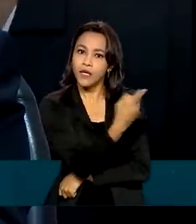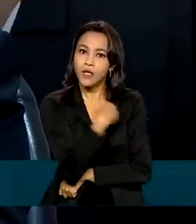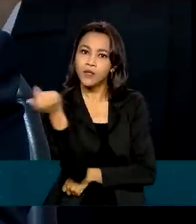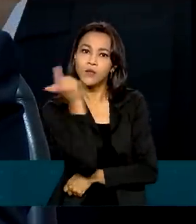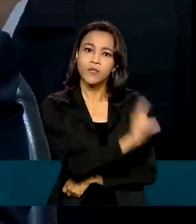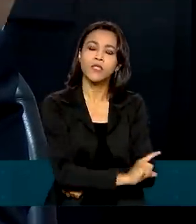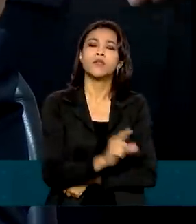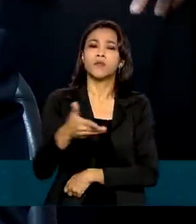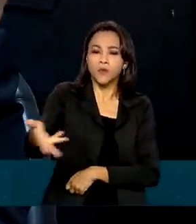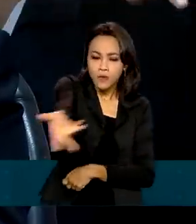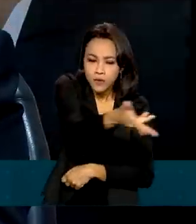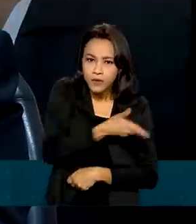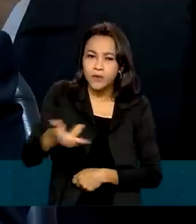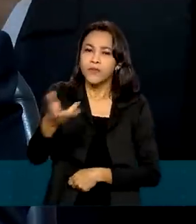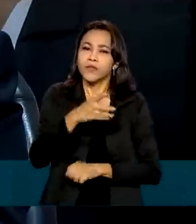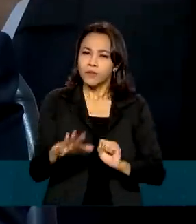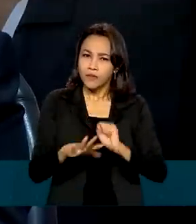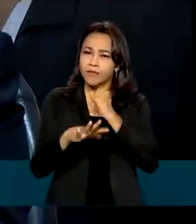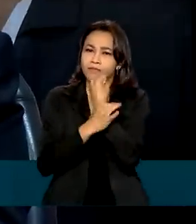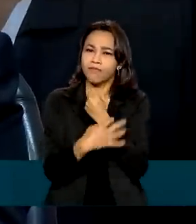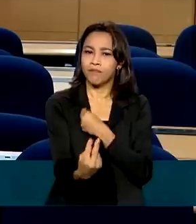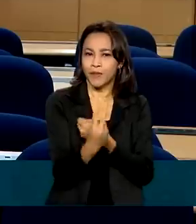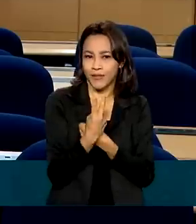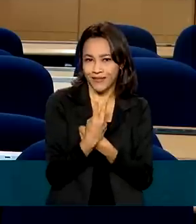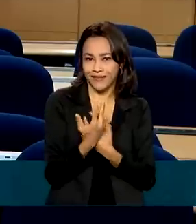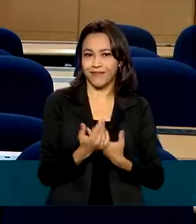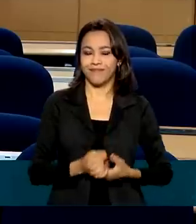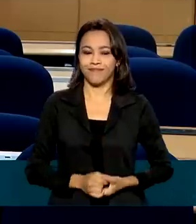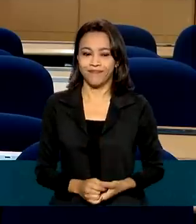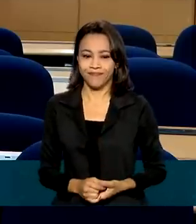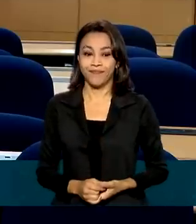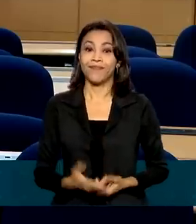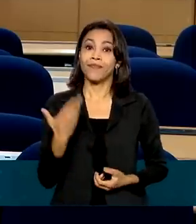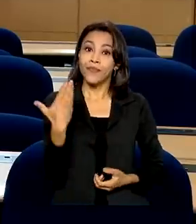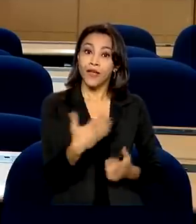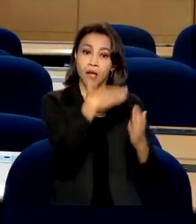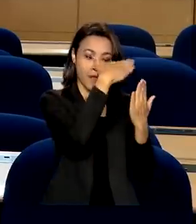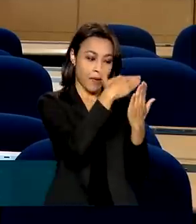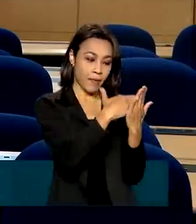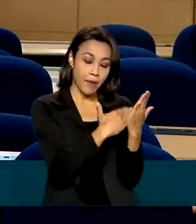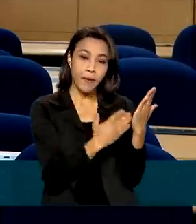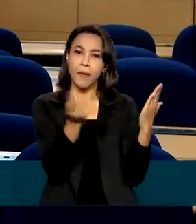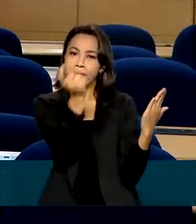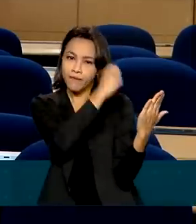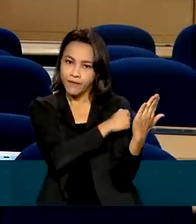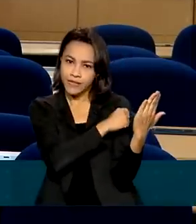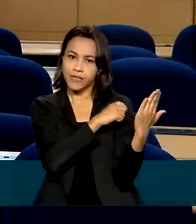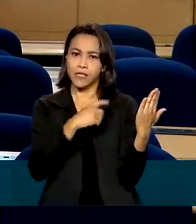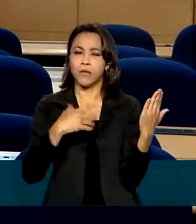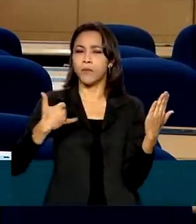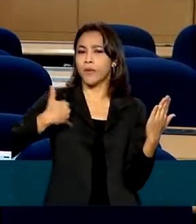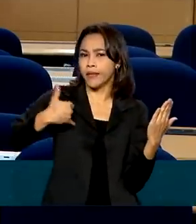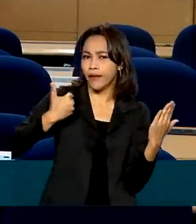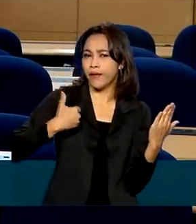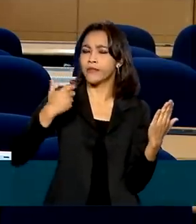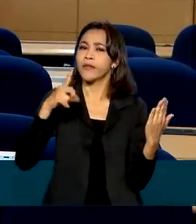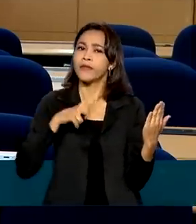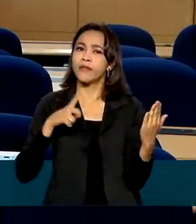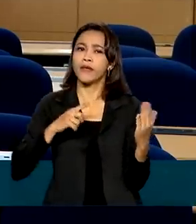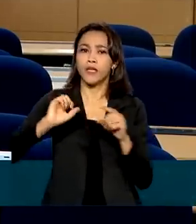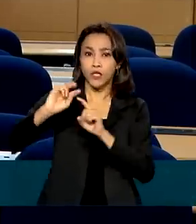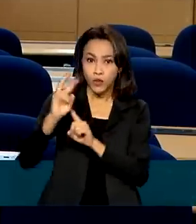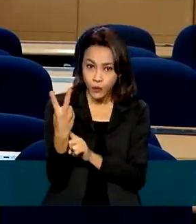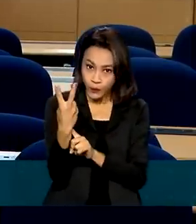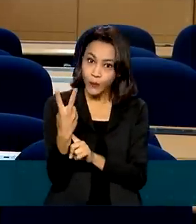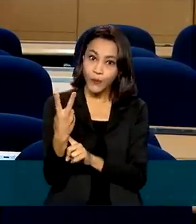população cada vez mais protegida. O esquema vacinal por faixa etária permanece em duas doses para